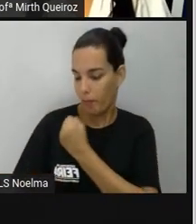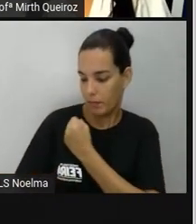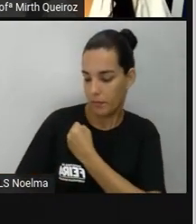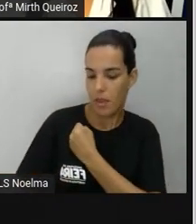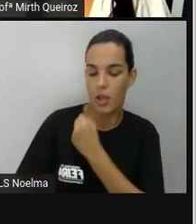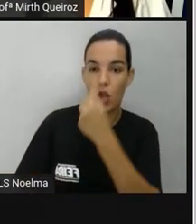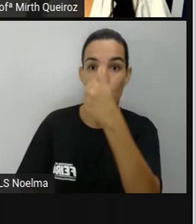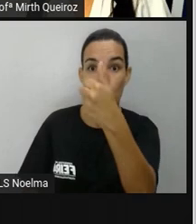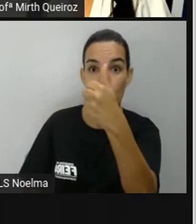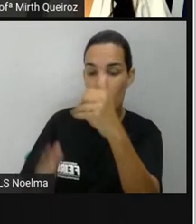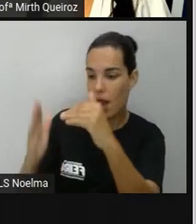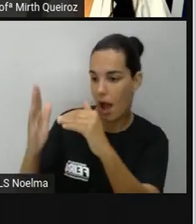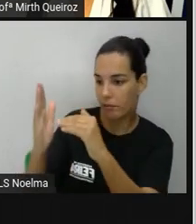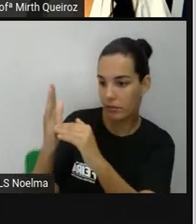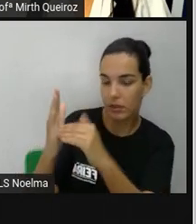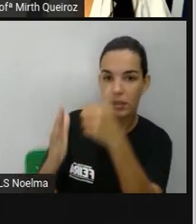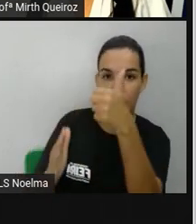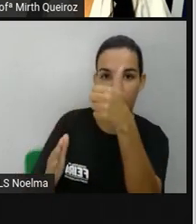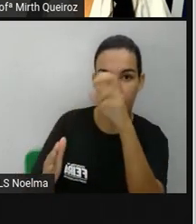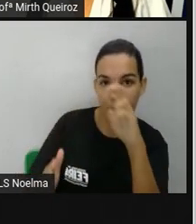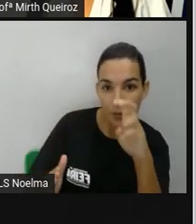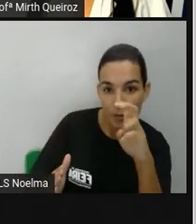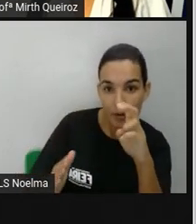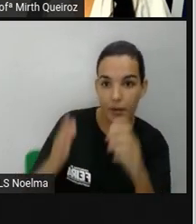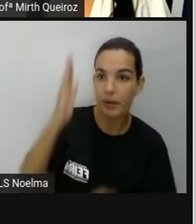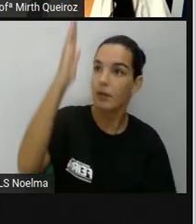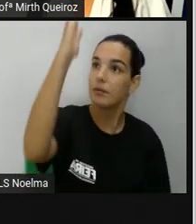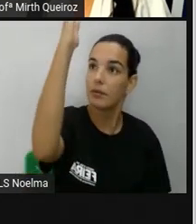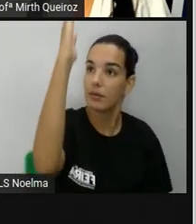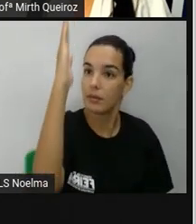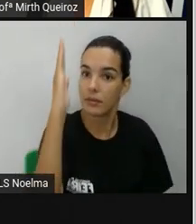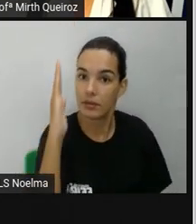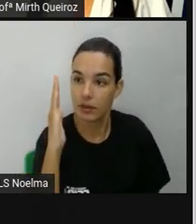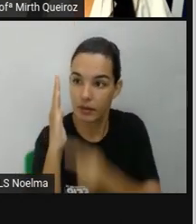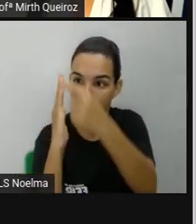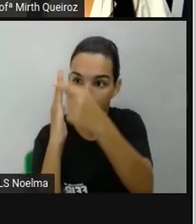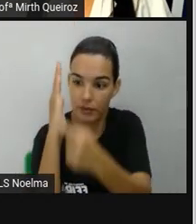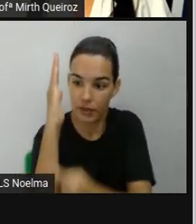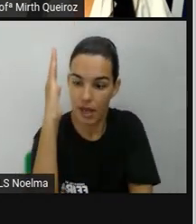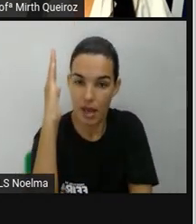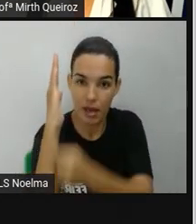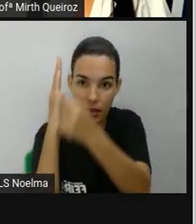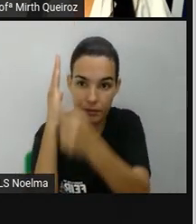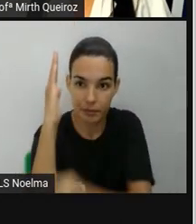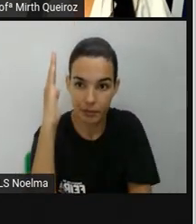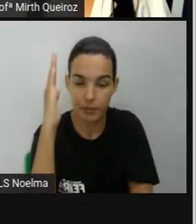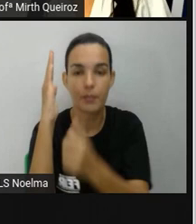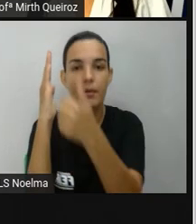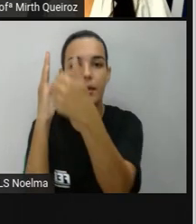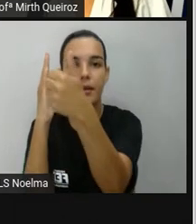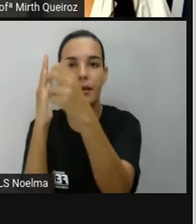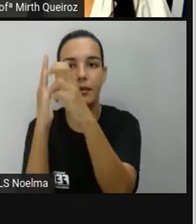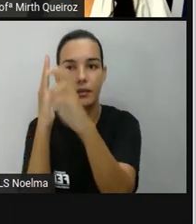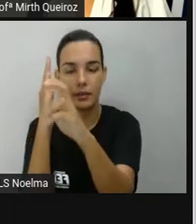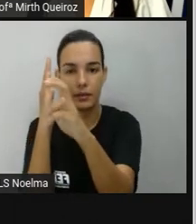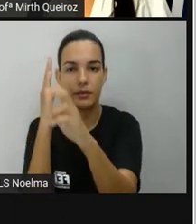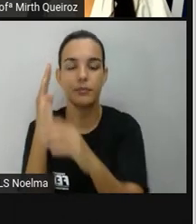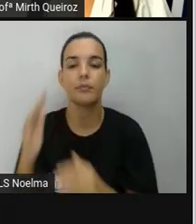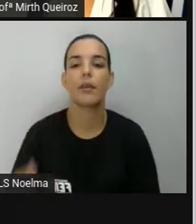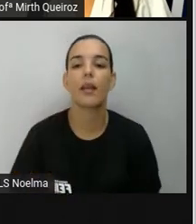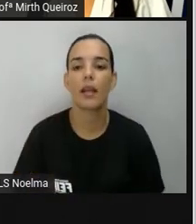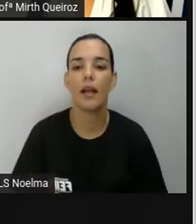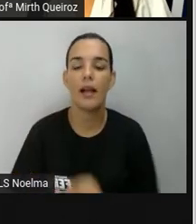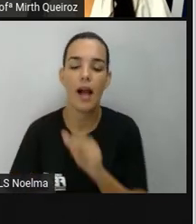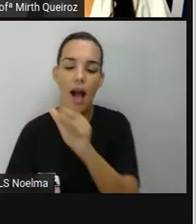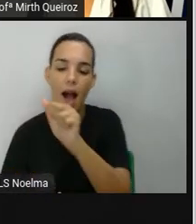de 1 a 15 de um lado. Então nós temos aqui, ó, 15 linhas. E da